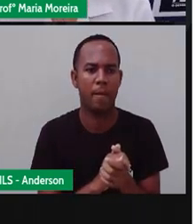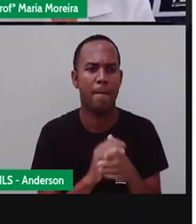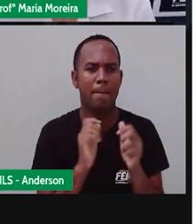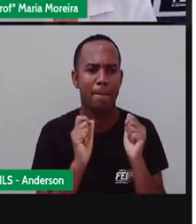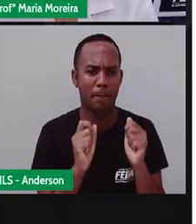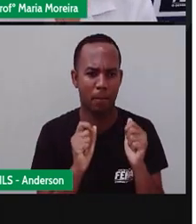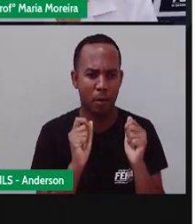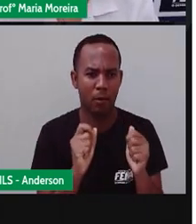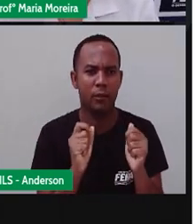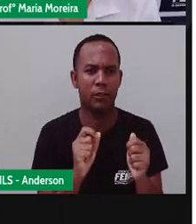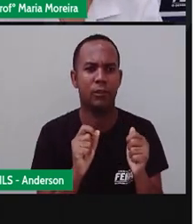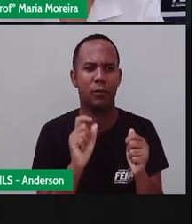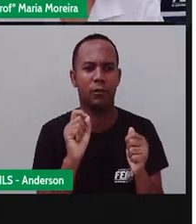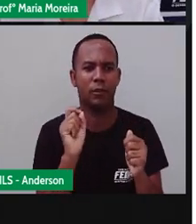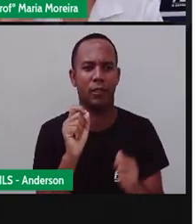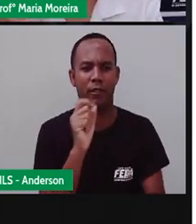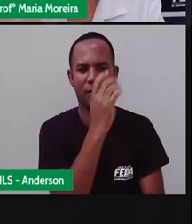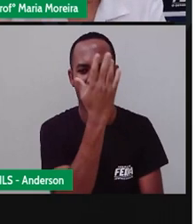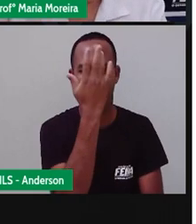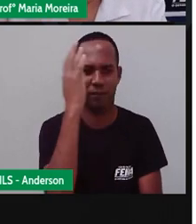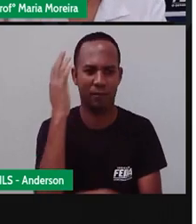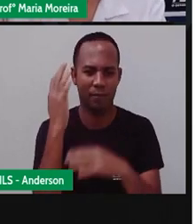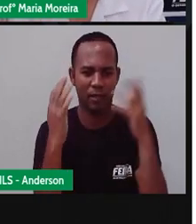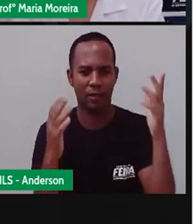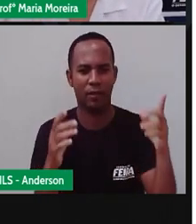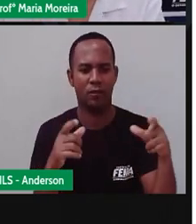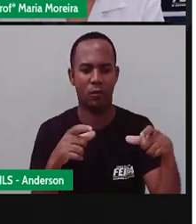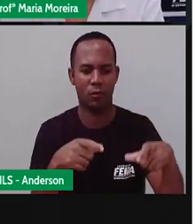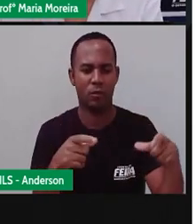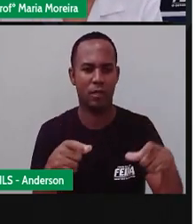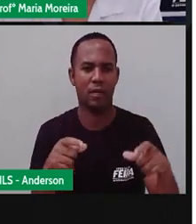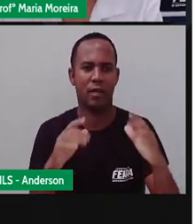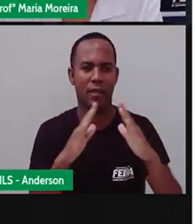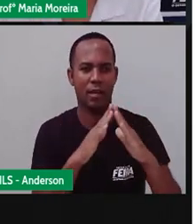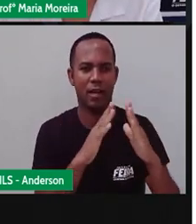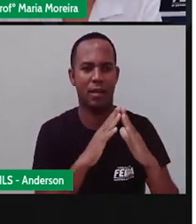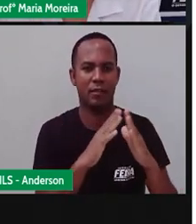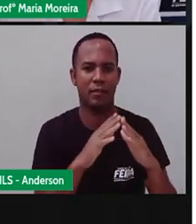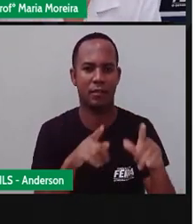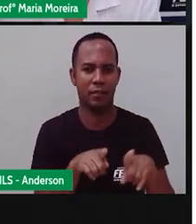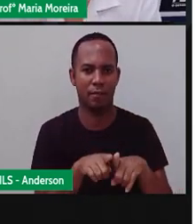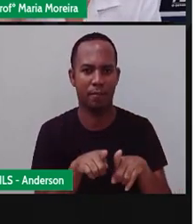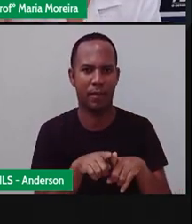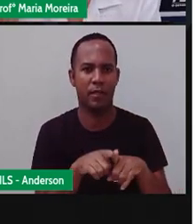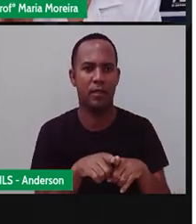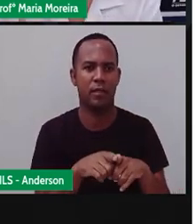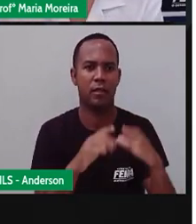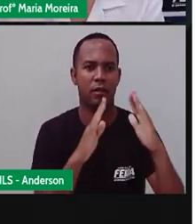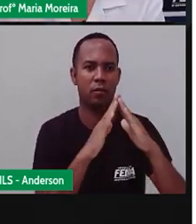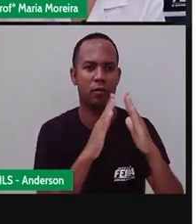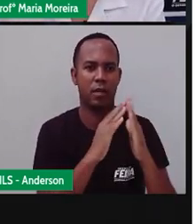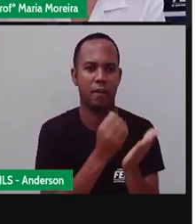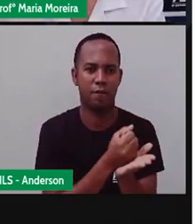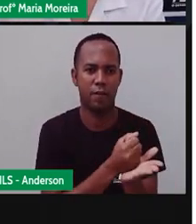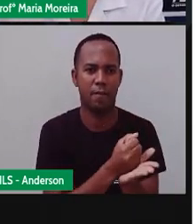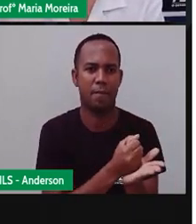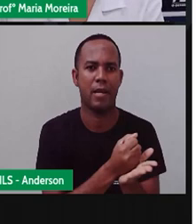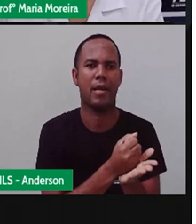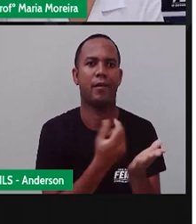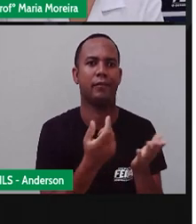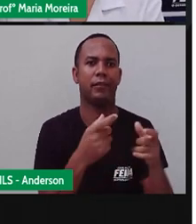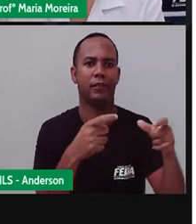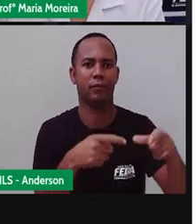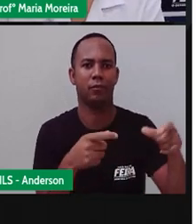Só desmatando? Será que quando eu construo uma casa, uma rua, uma avenida, um shopping, uma farmácia, será que isso aí não modifica a minha